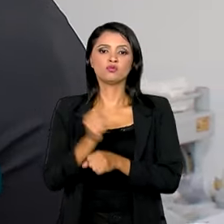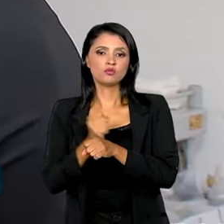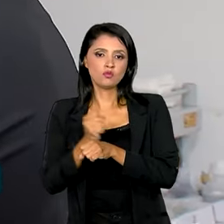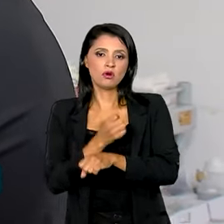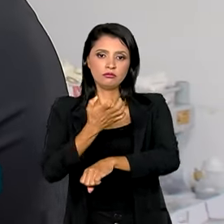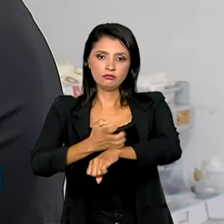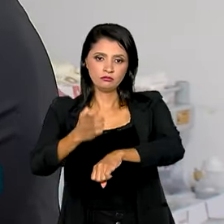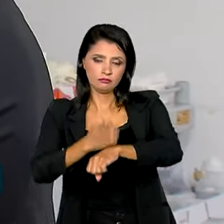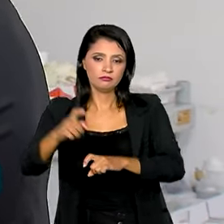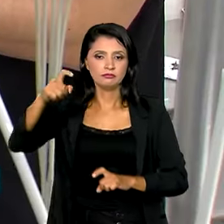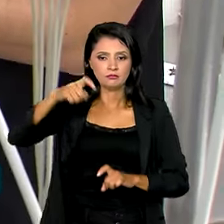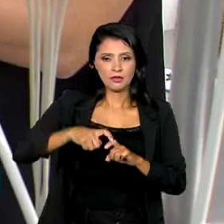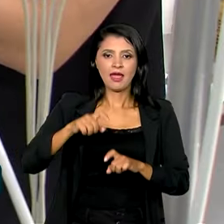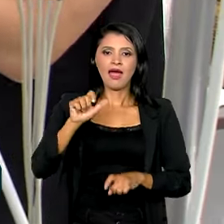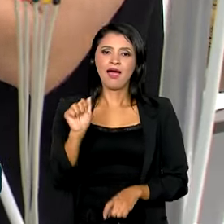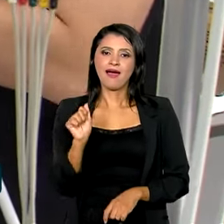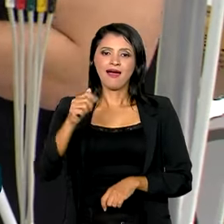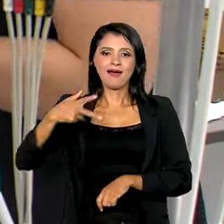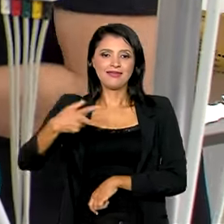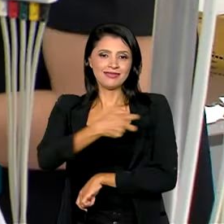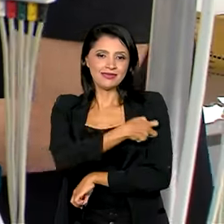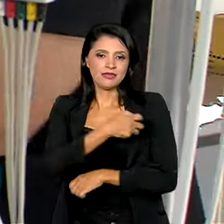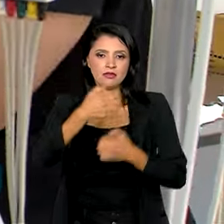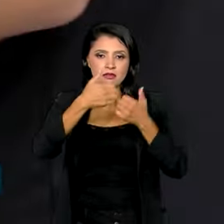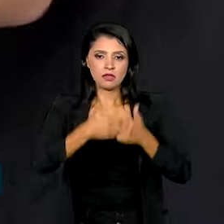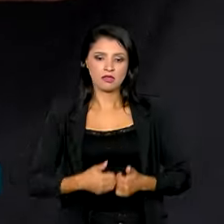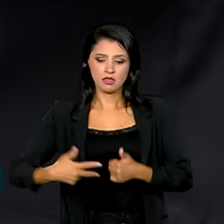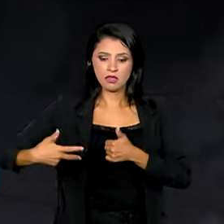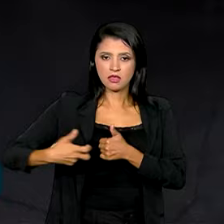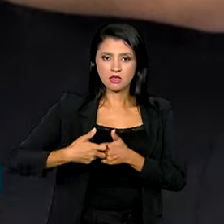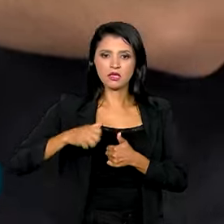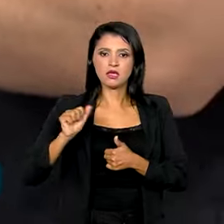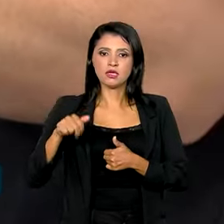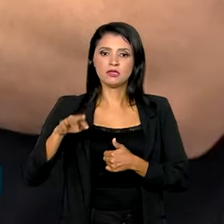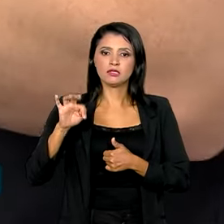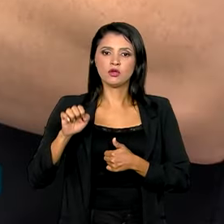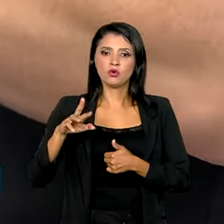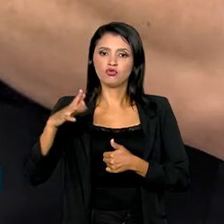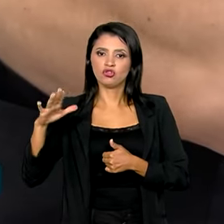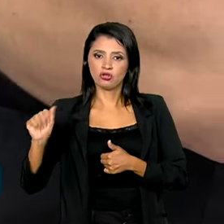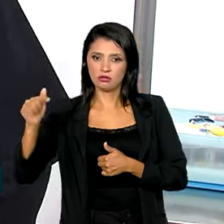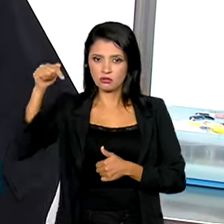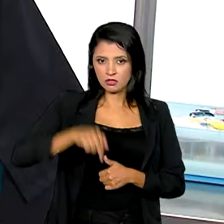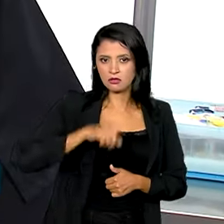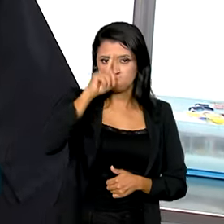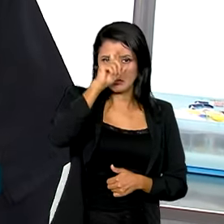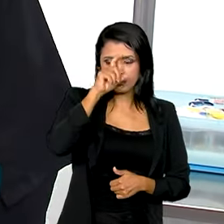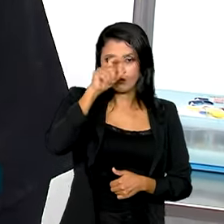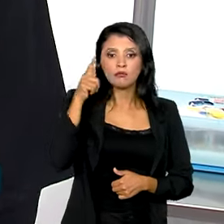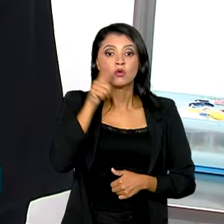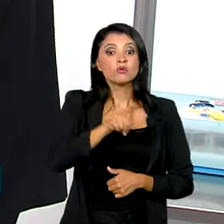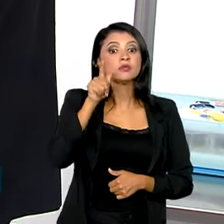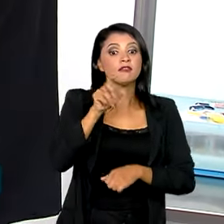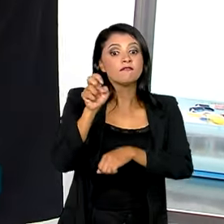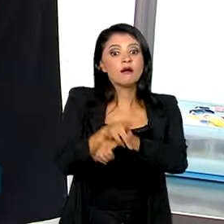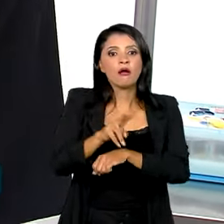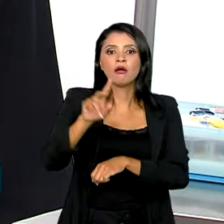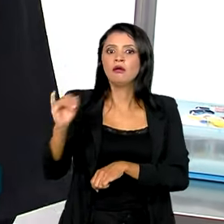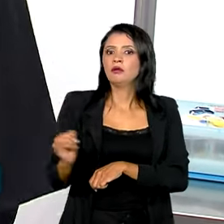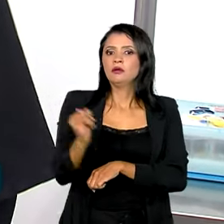em anestesiologia nesse hospital público. Para ele ter uma vaga no programa significa muito,